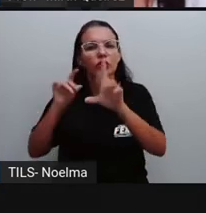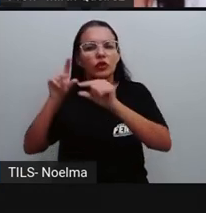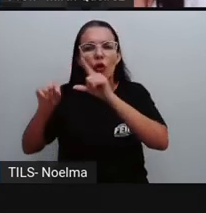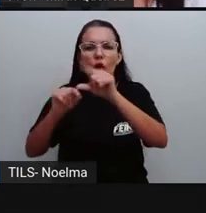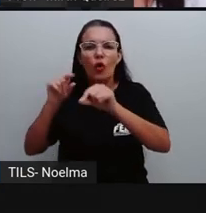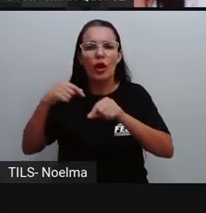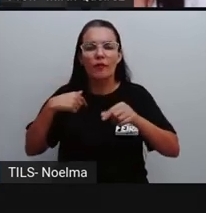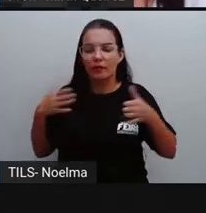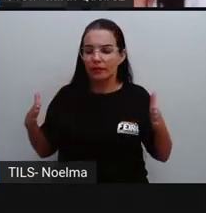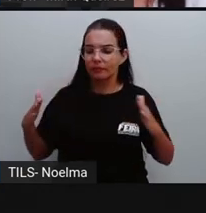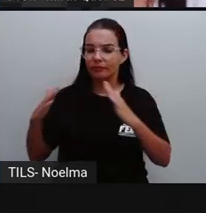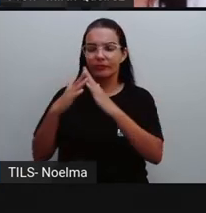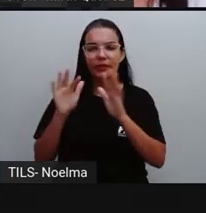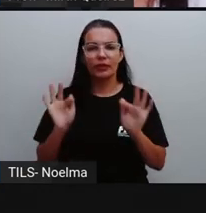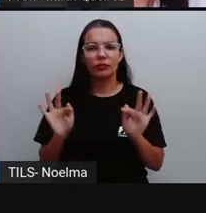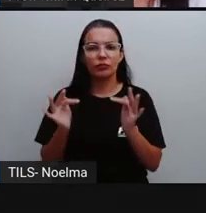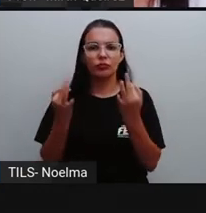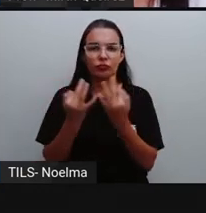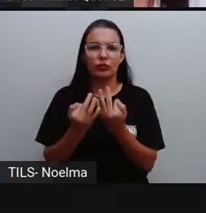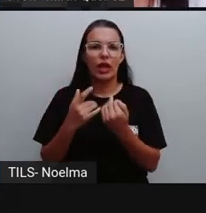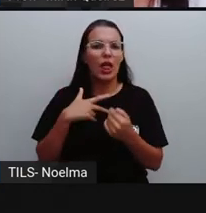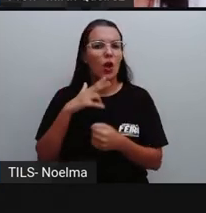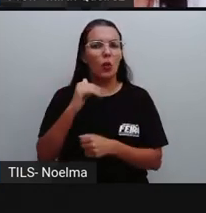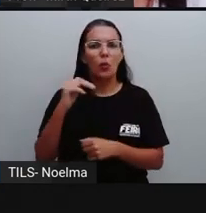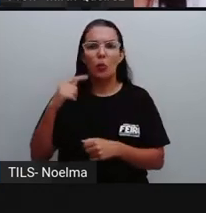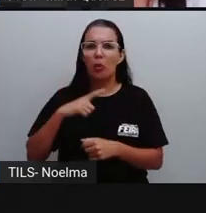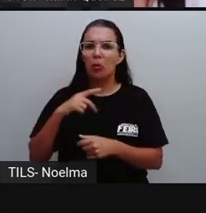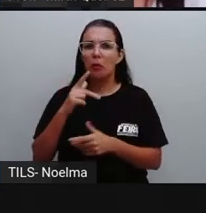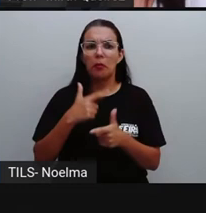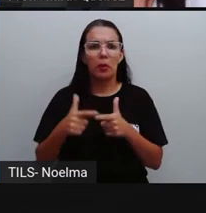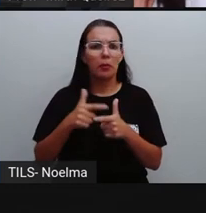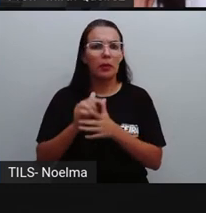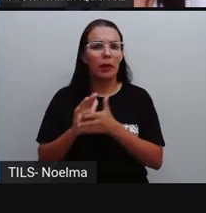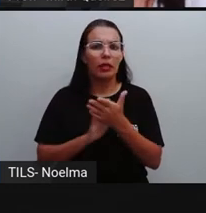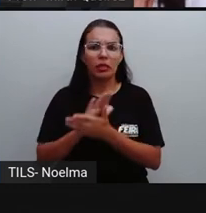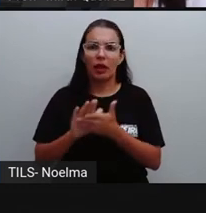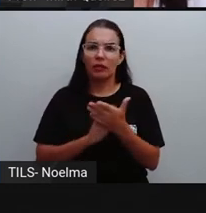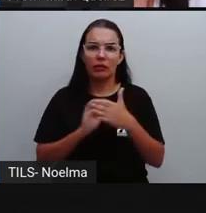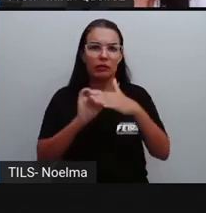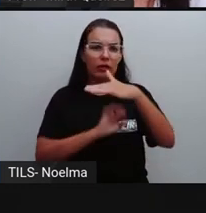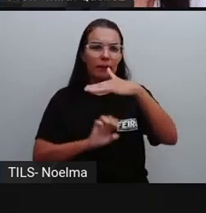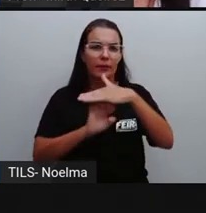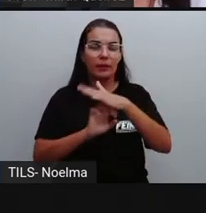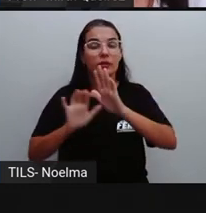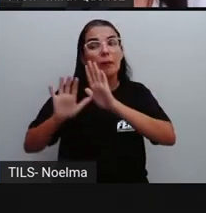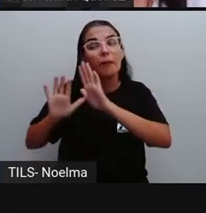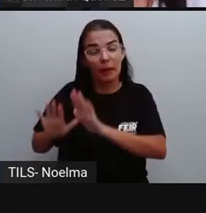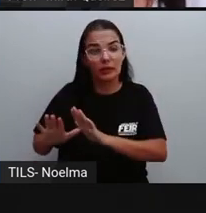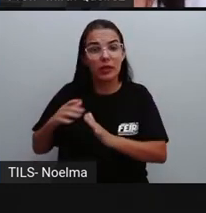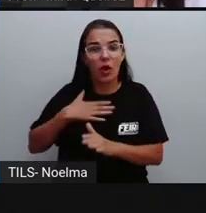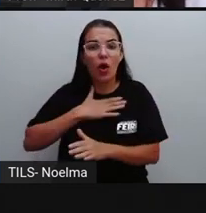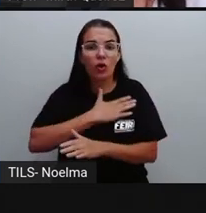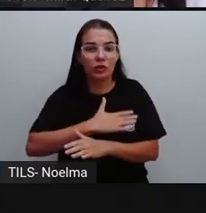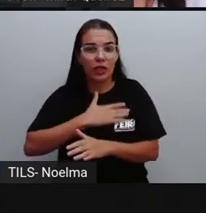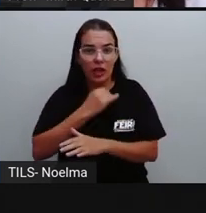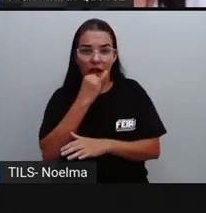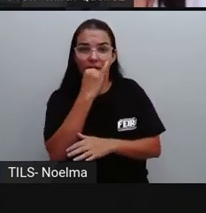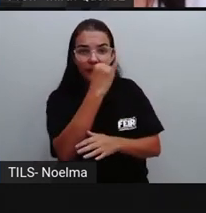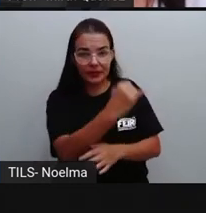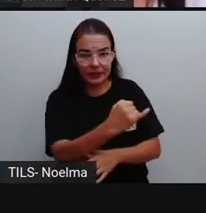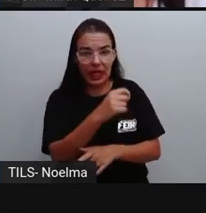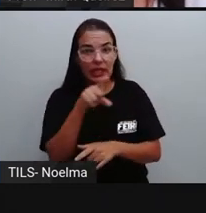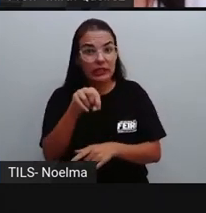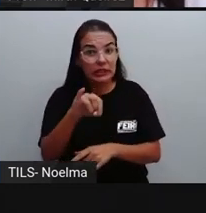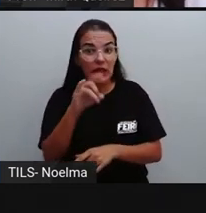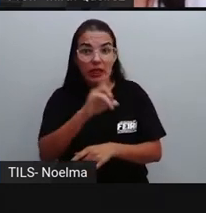que vivem em casa e que nunca tive problema com os produtos da empresa. No entanto, gostaria de informar